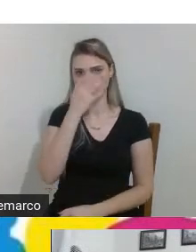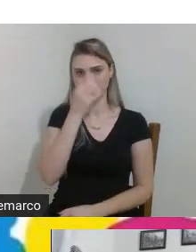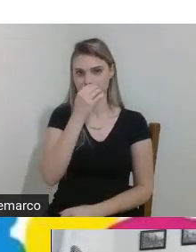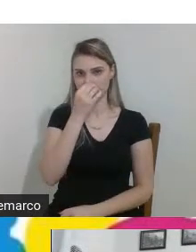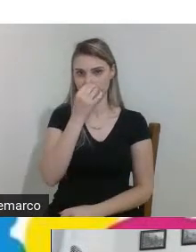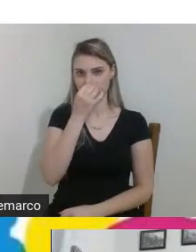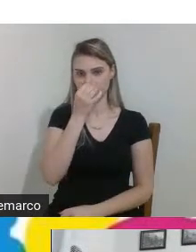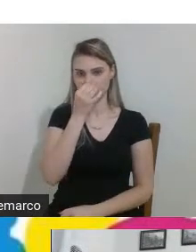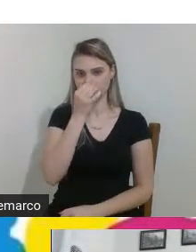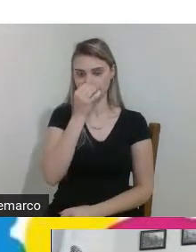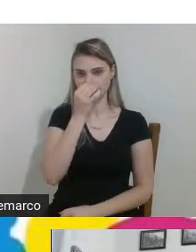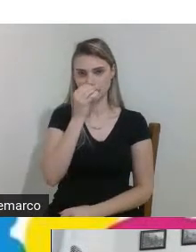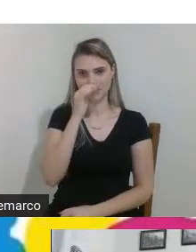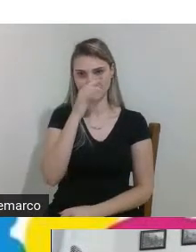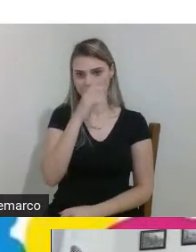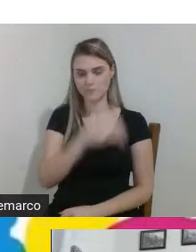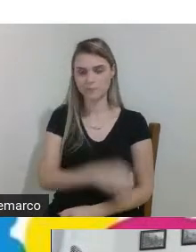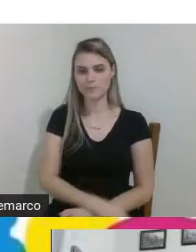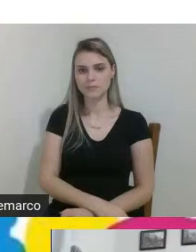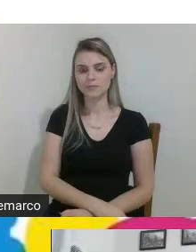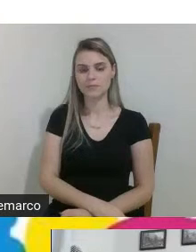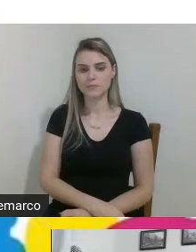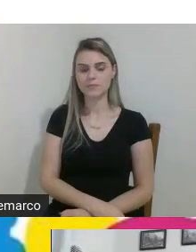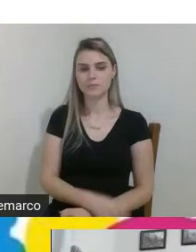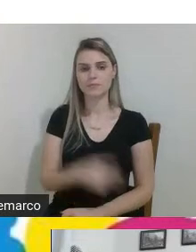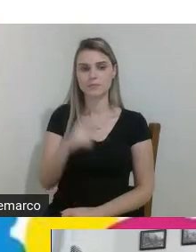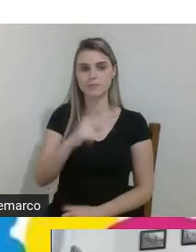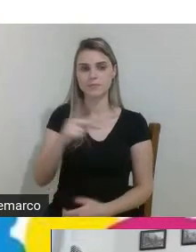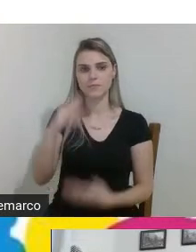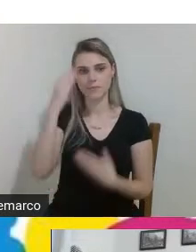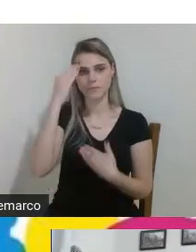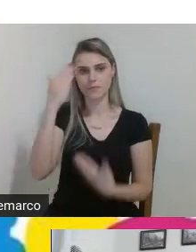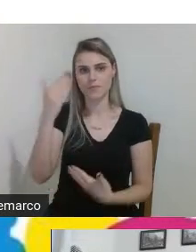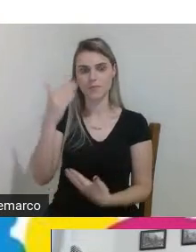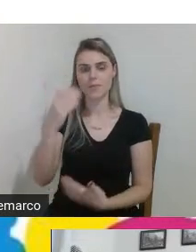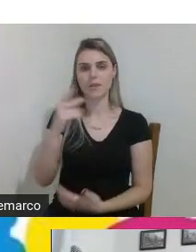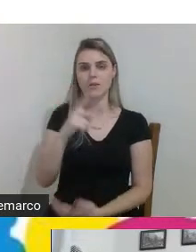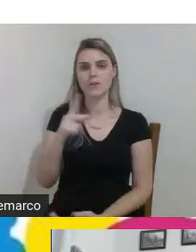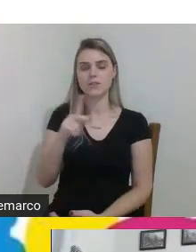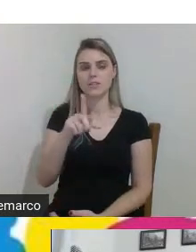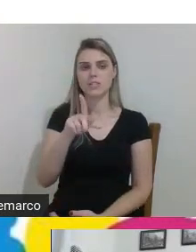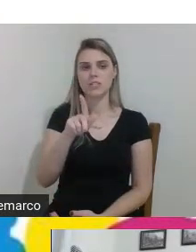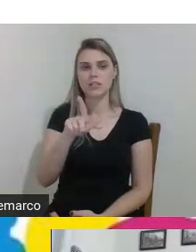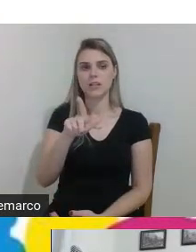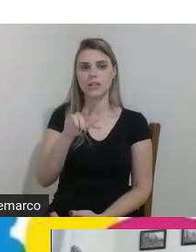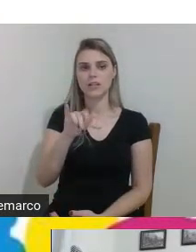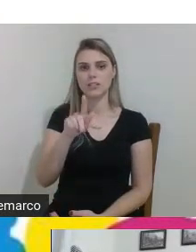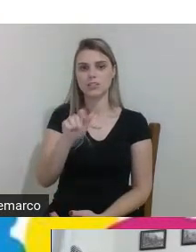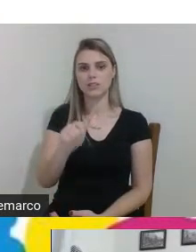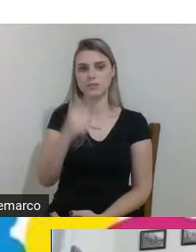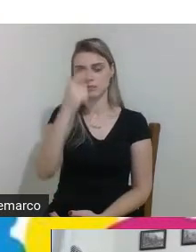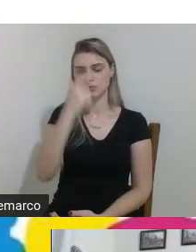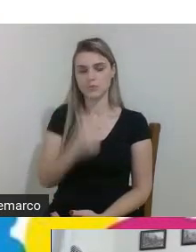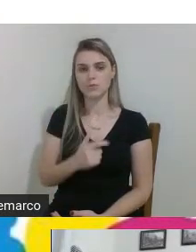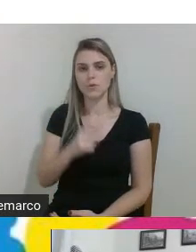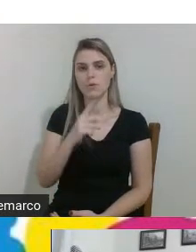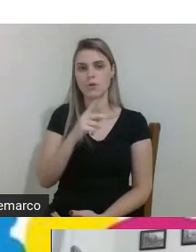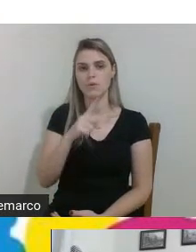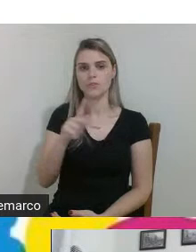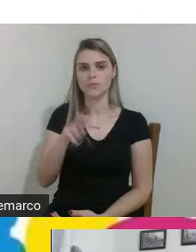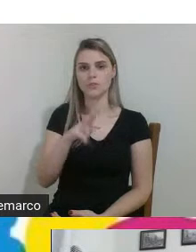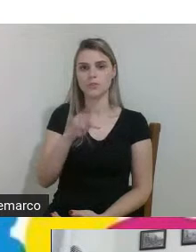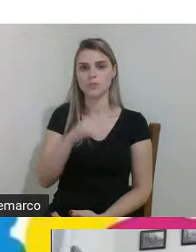obrigada profilígia bom então eu sou me chamo Juscelia Padilha professora